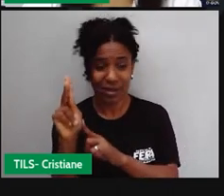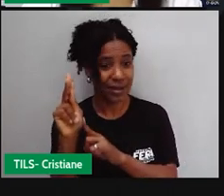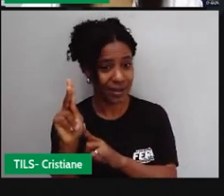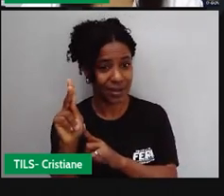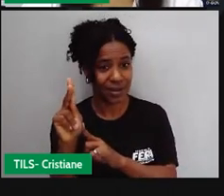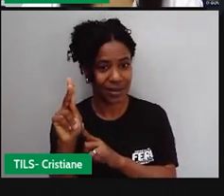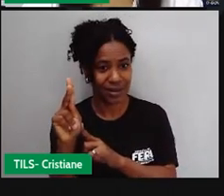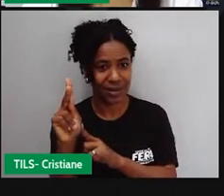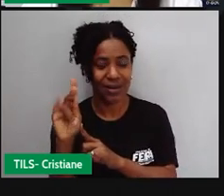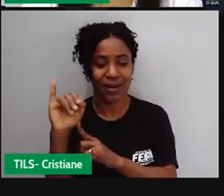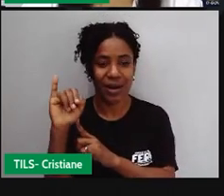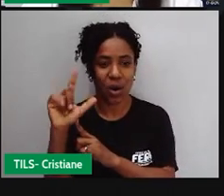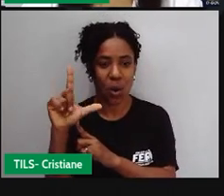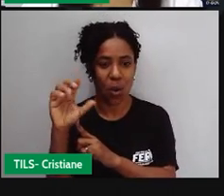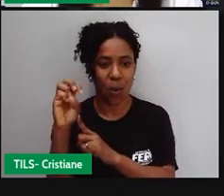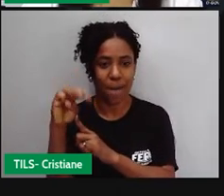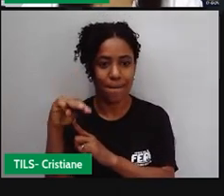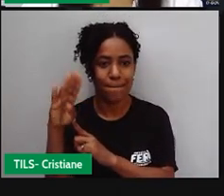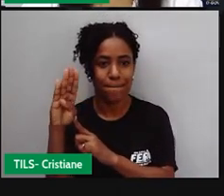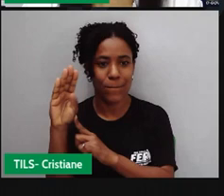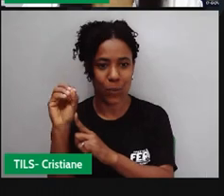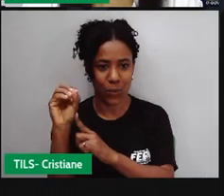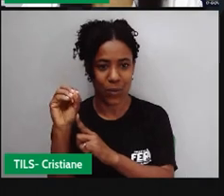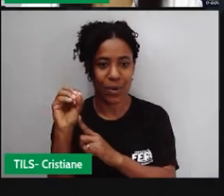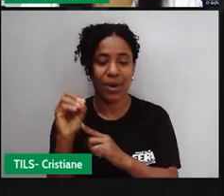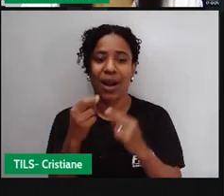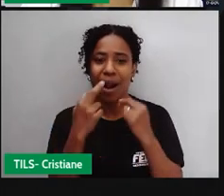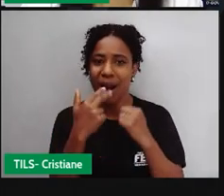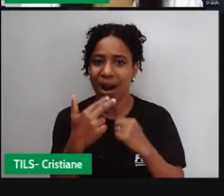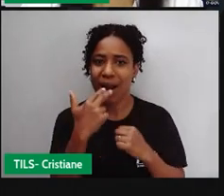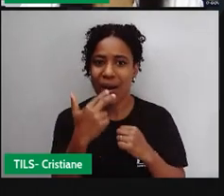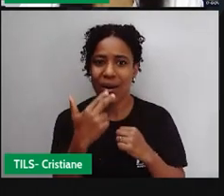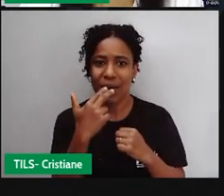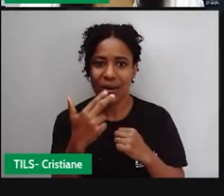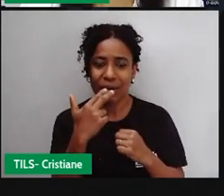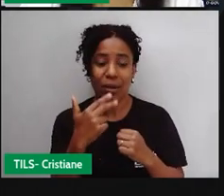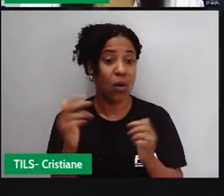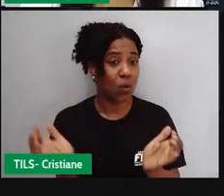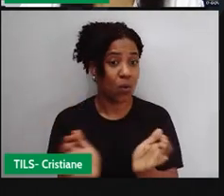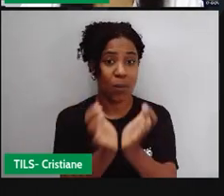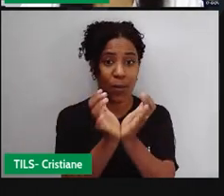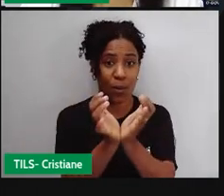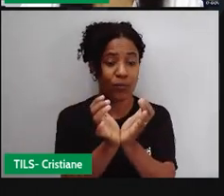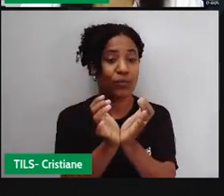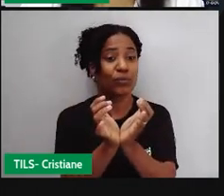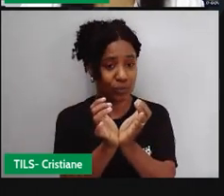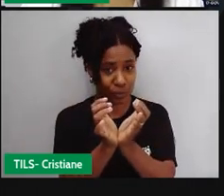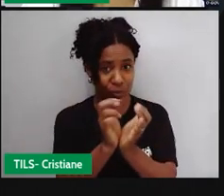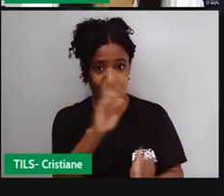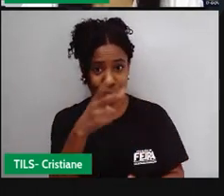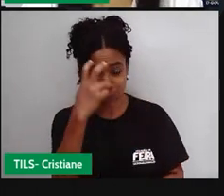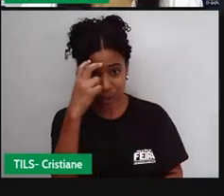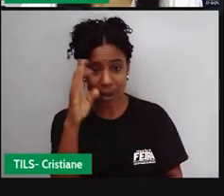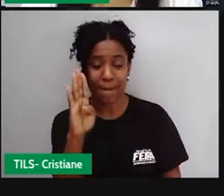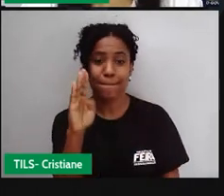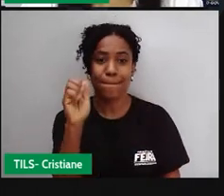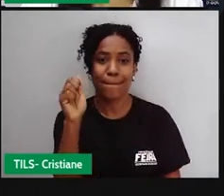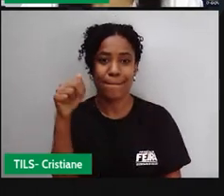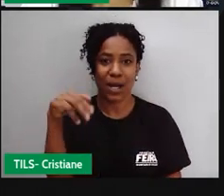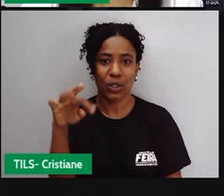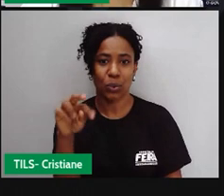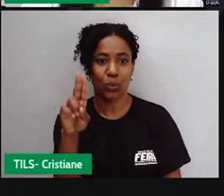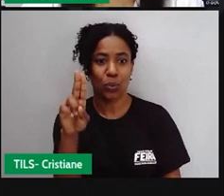vendo? Presente no idioma dos povos Bantu, originários de Angola, e significa